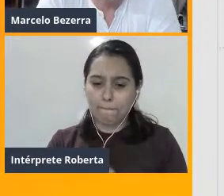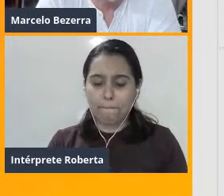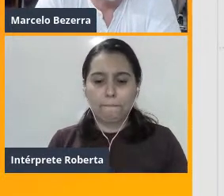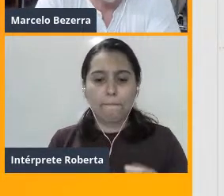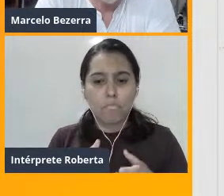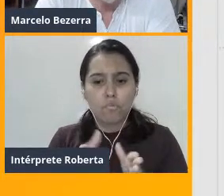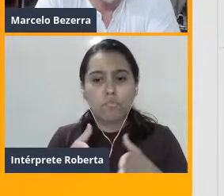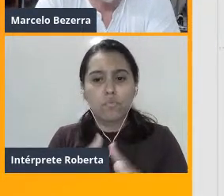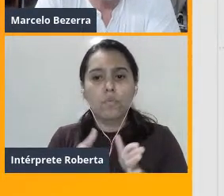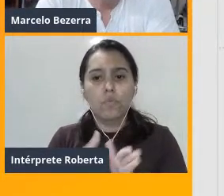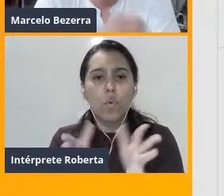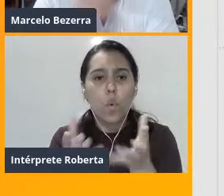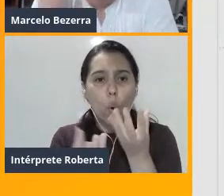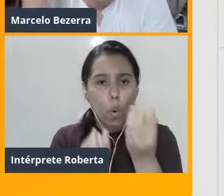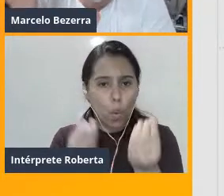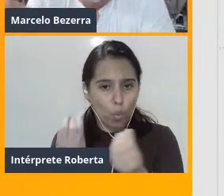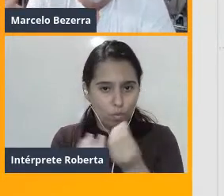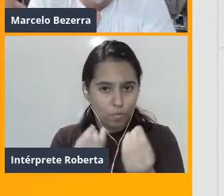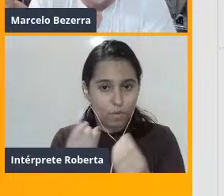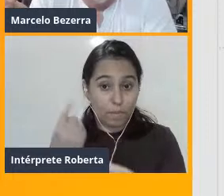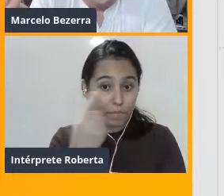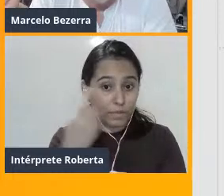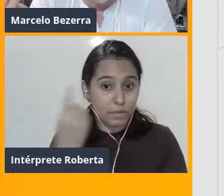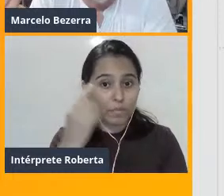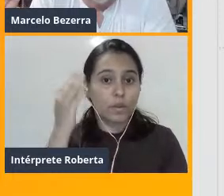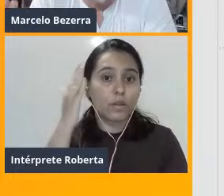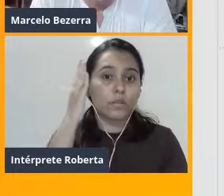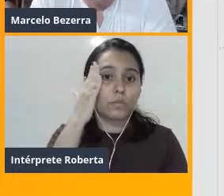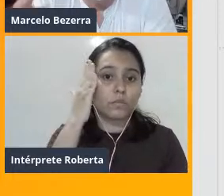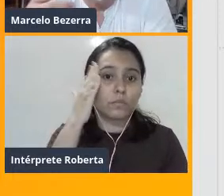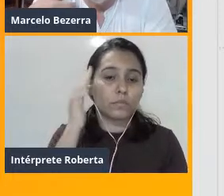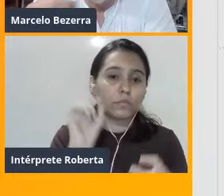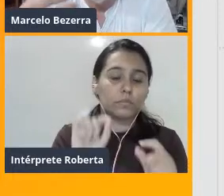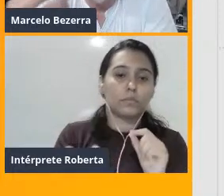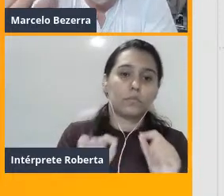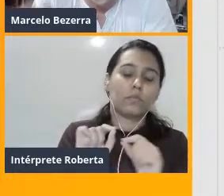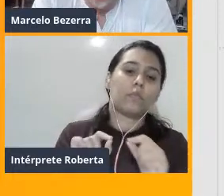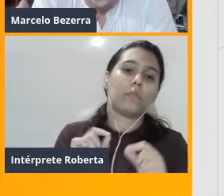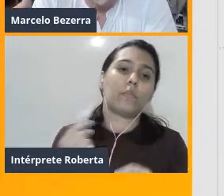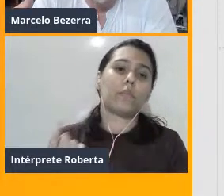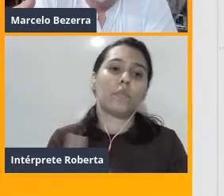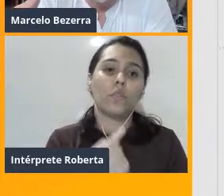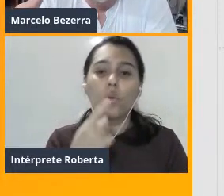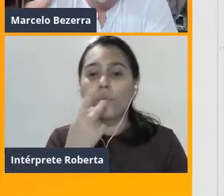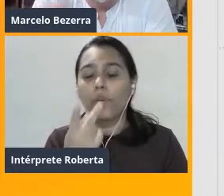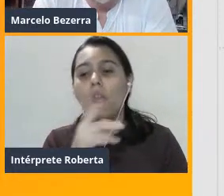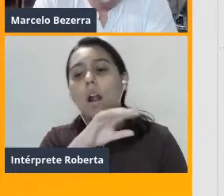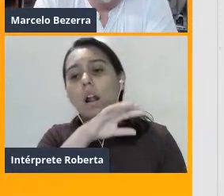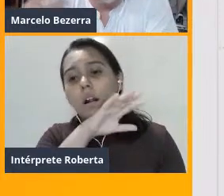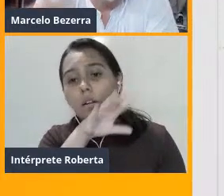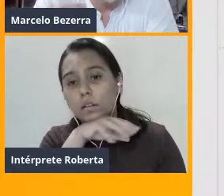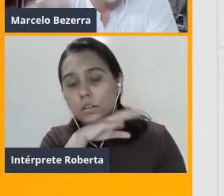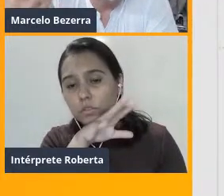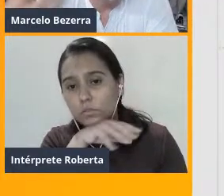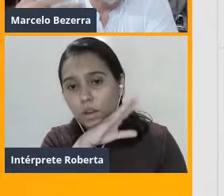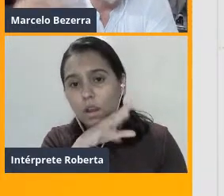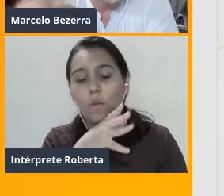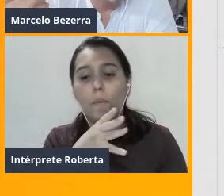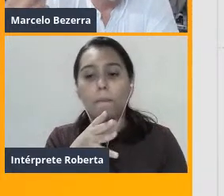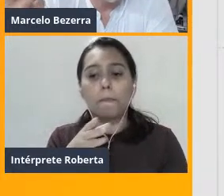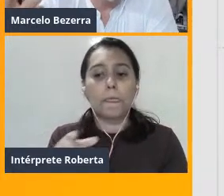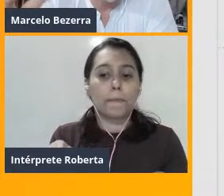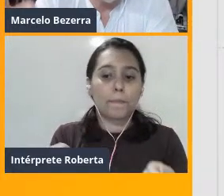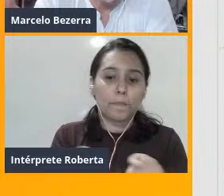importante que a gente entenda que quando a gente fala em animal e quando a gente faz algum